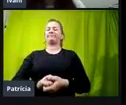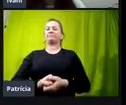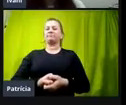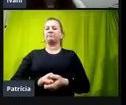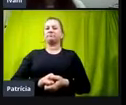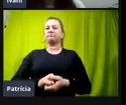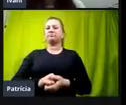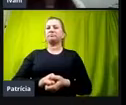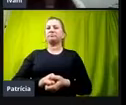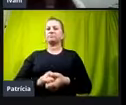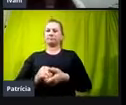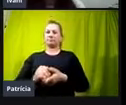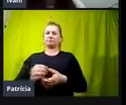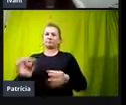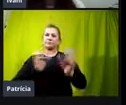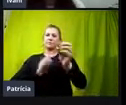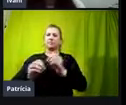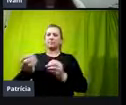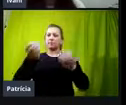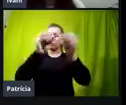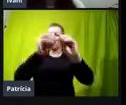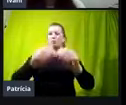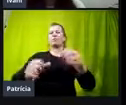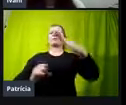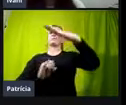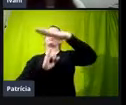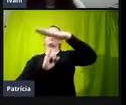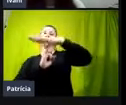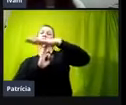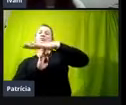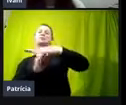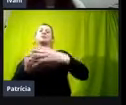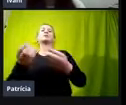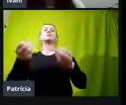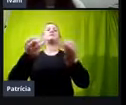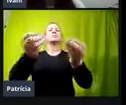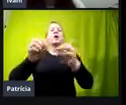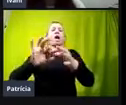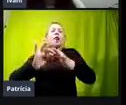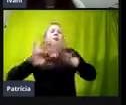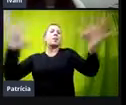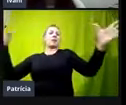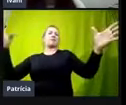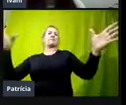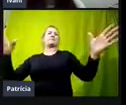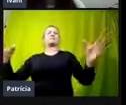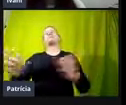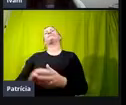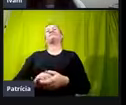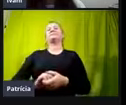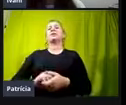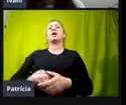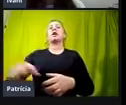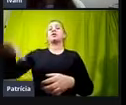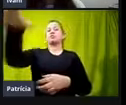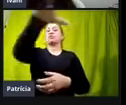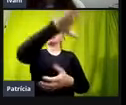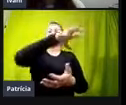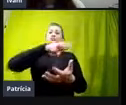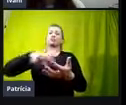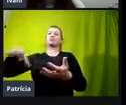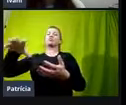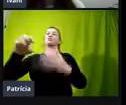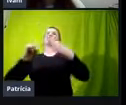foi colocado aí, né, pra instituição, ele tá aí, ele está a serviço da comunidade escolar do ISCO, mas também a comunidade externa,